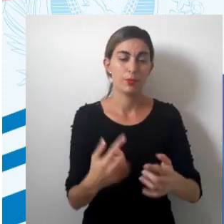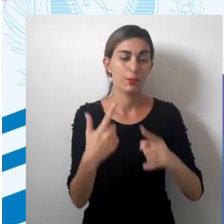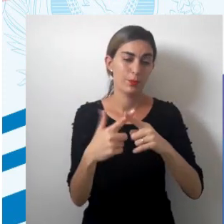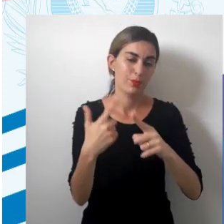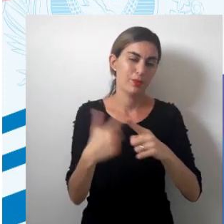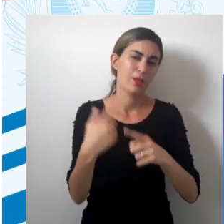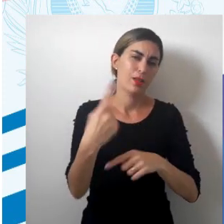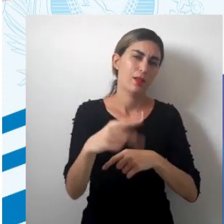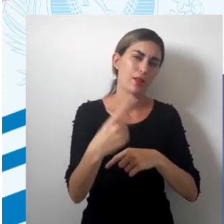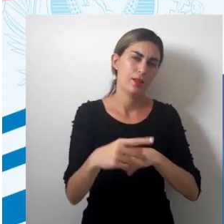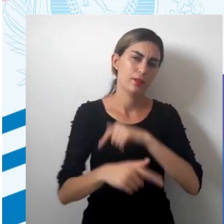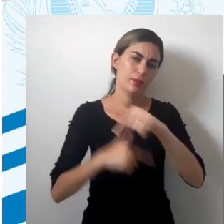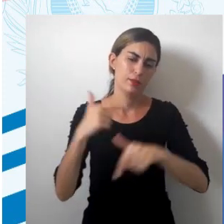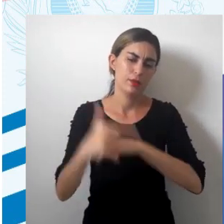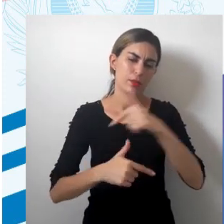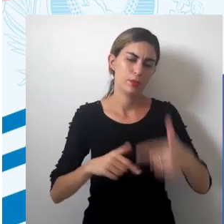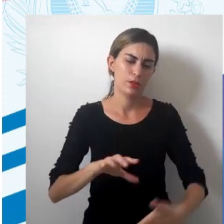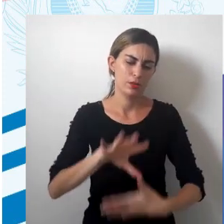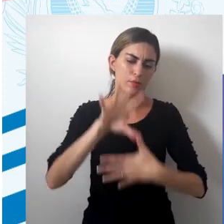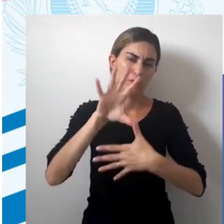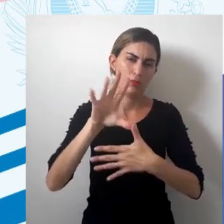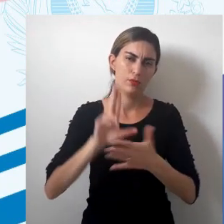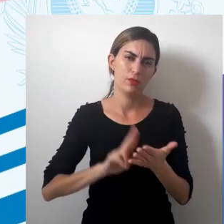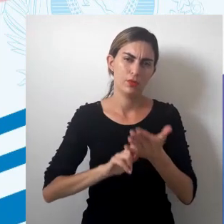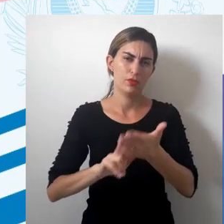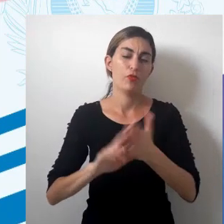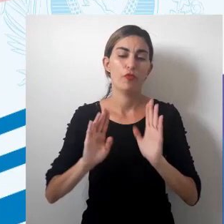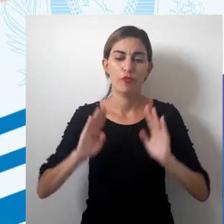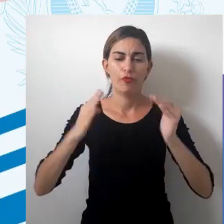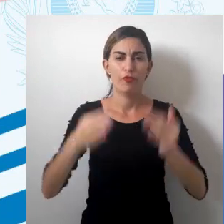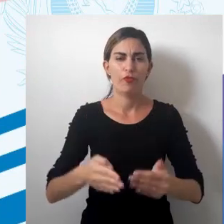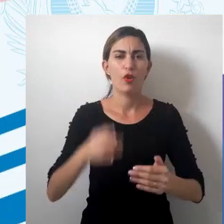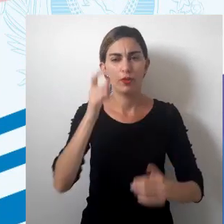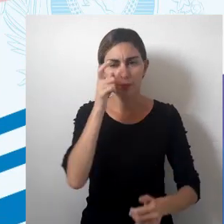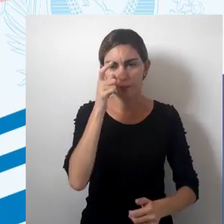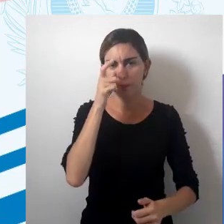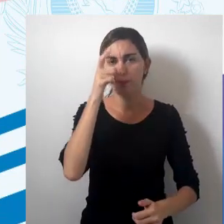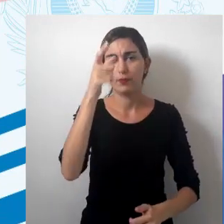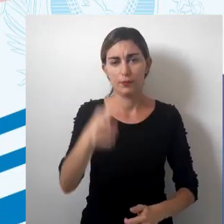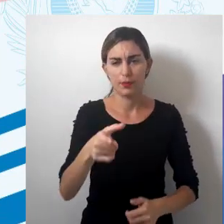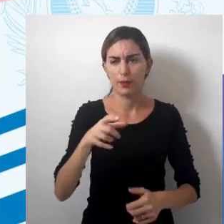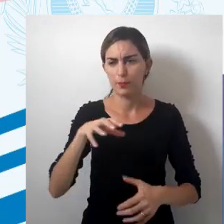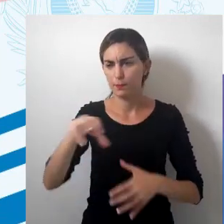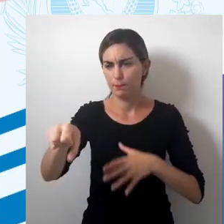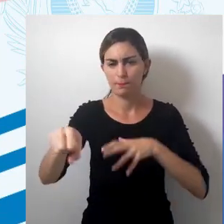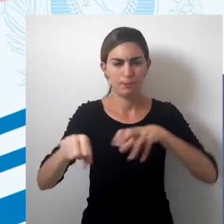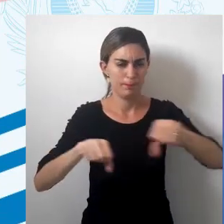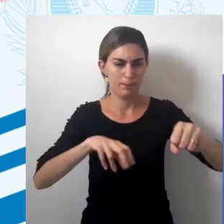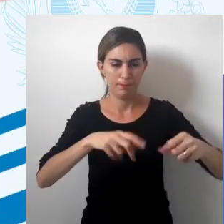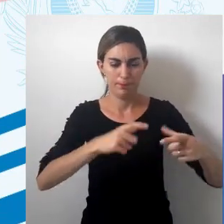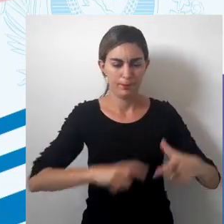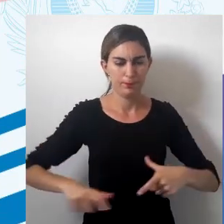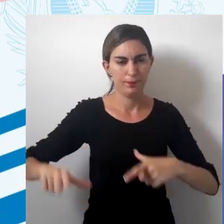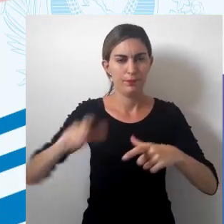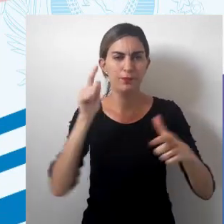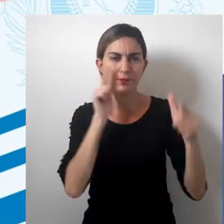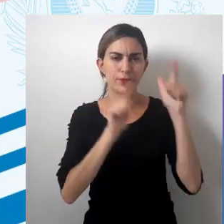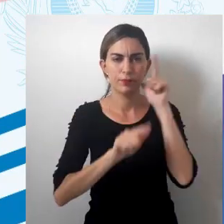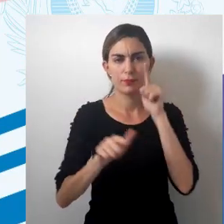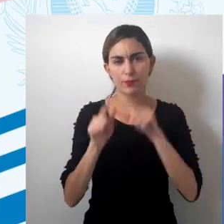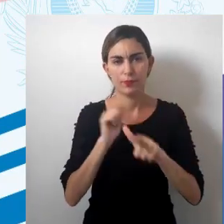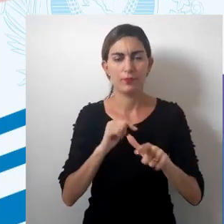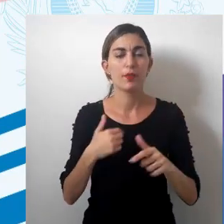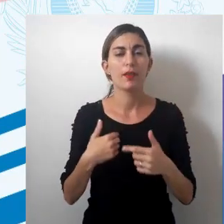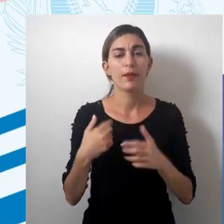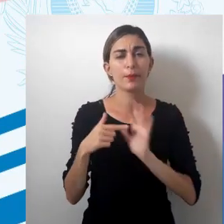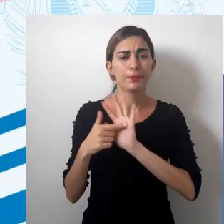Porque ela se trabalha com uma cartografia voltada para os interesses de conquista de território. Então, vai haver,